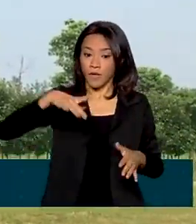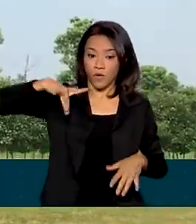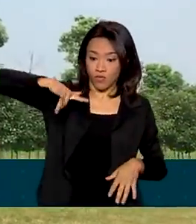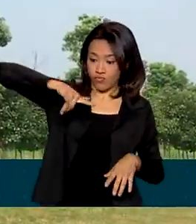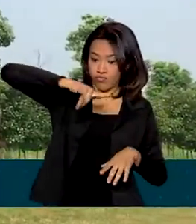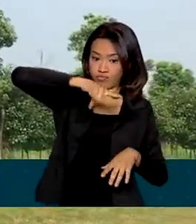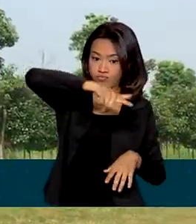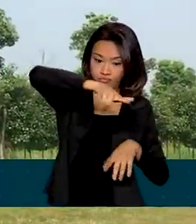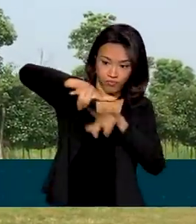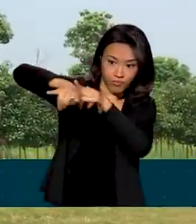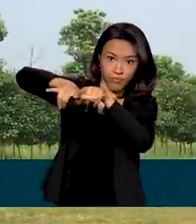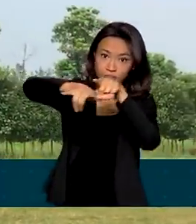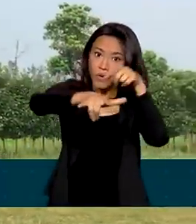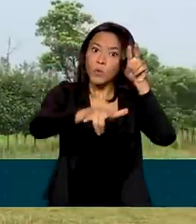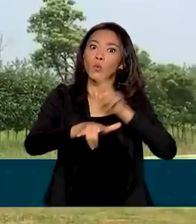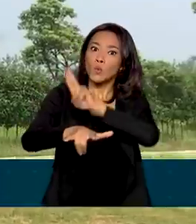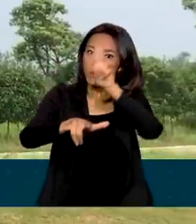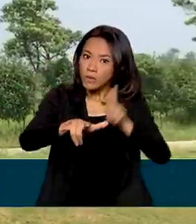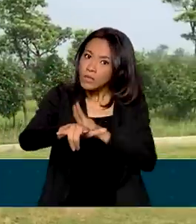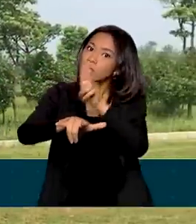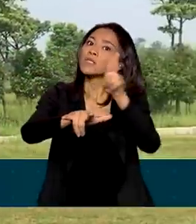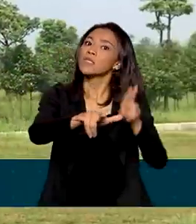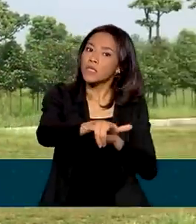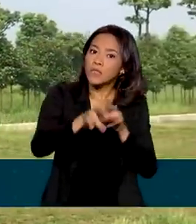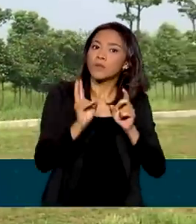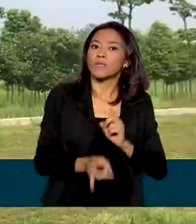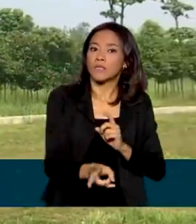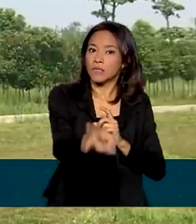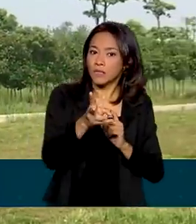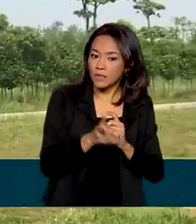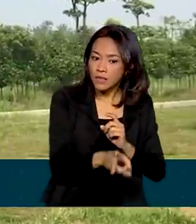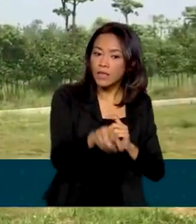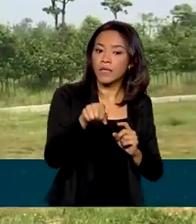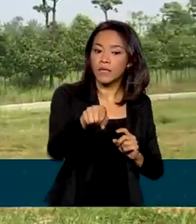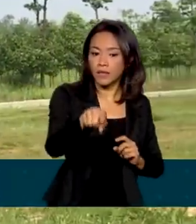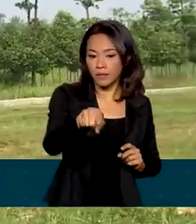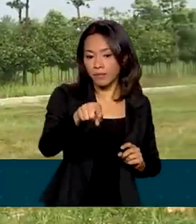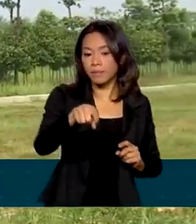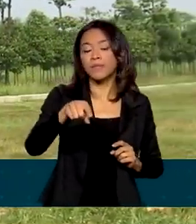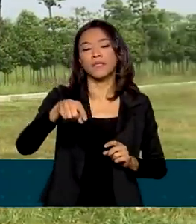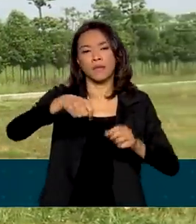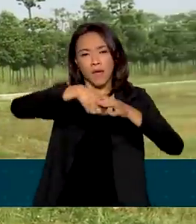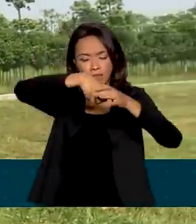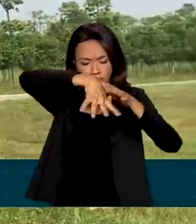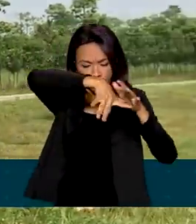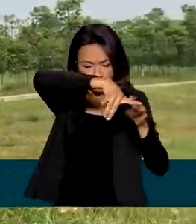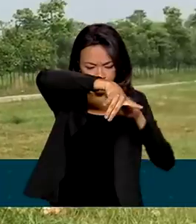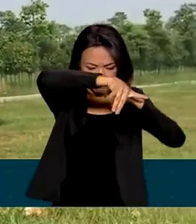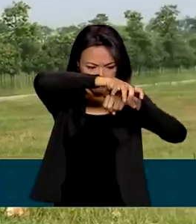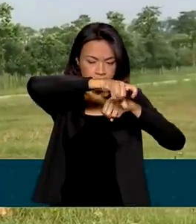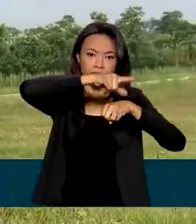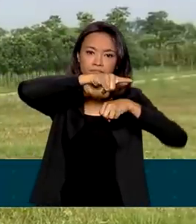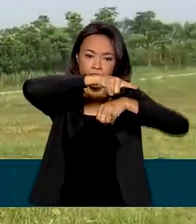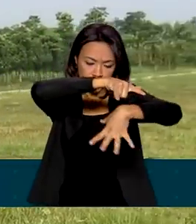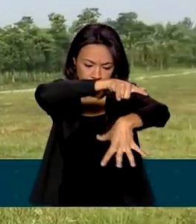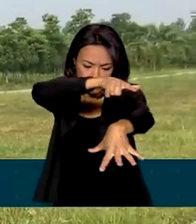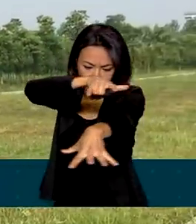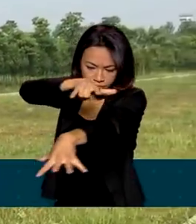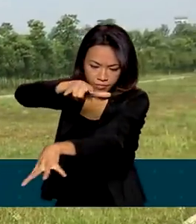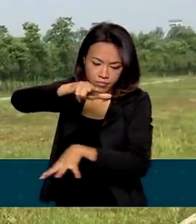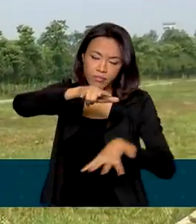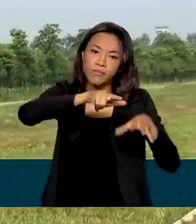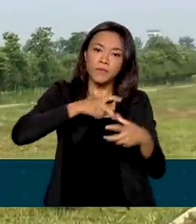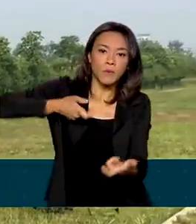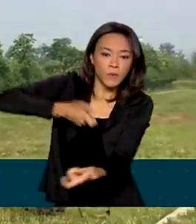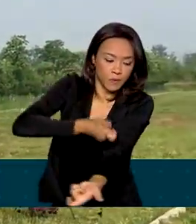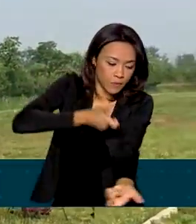cada vez mais, vêm sendo utilizados nas atividades agropecuárias, na aplicação de agrotóxicos e fertilizantes. E para adequar